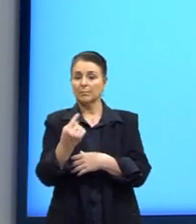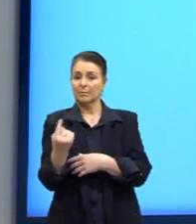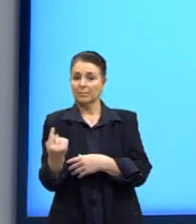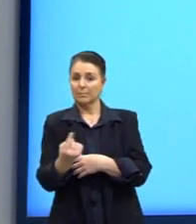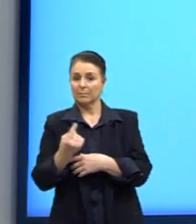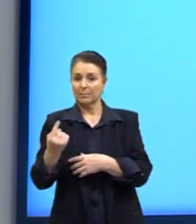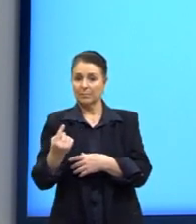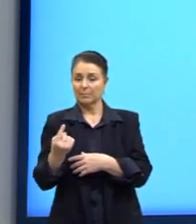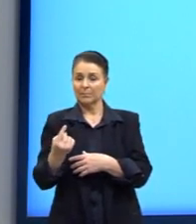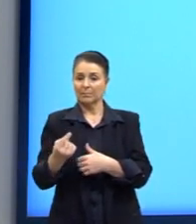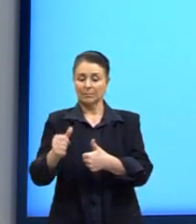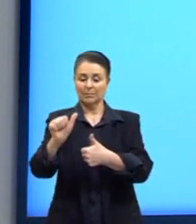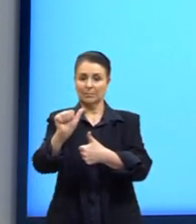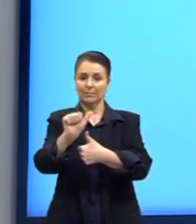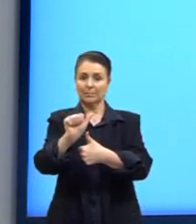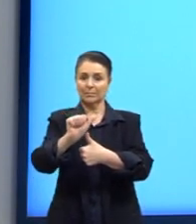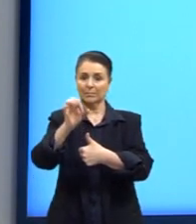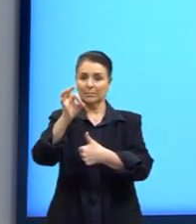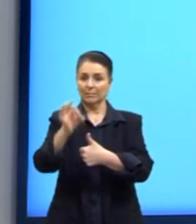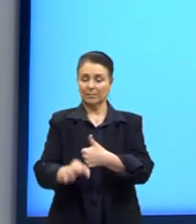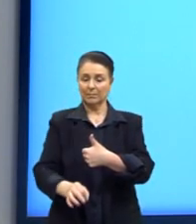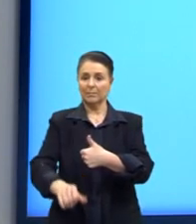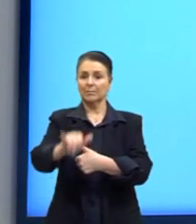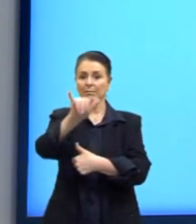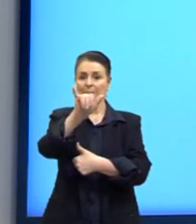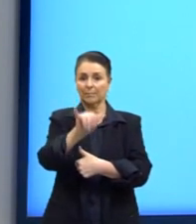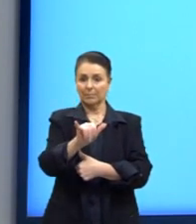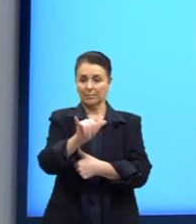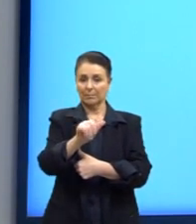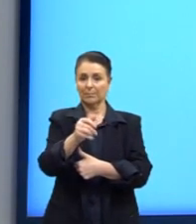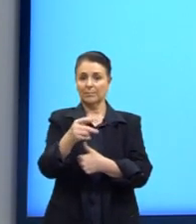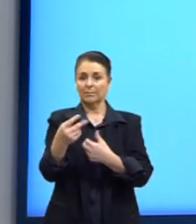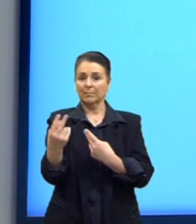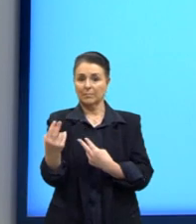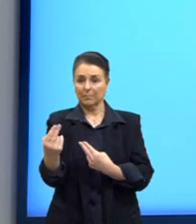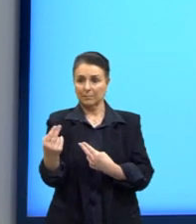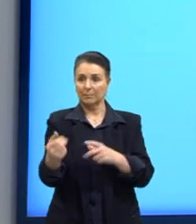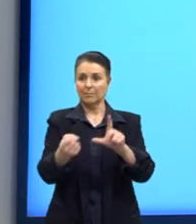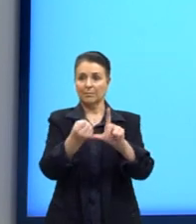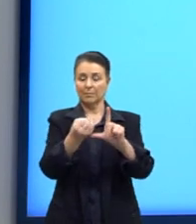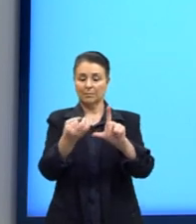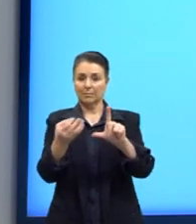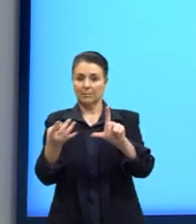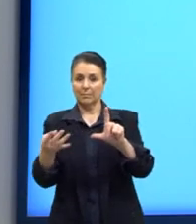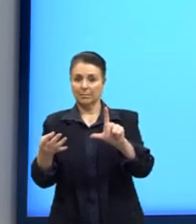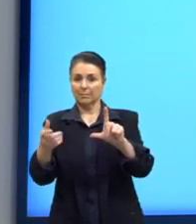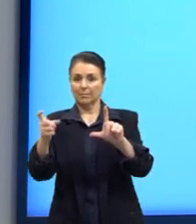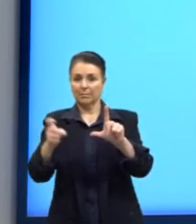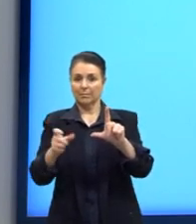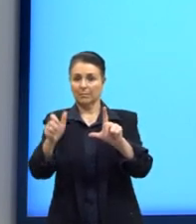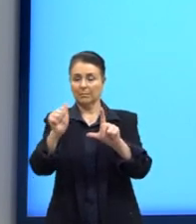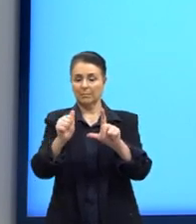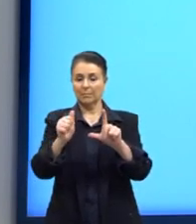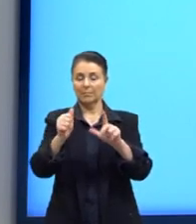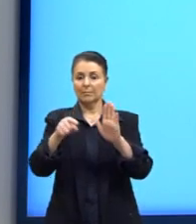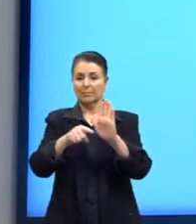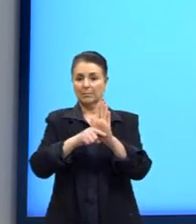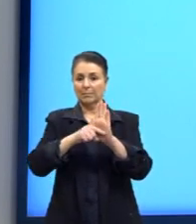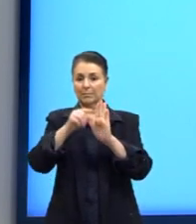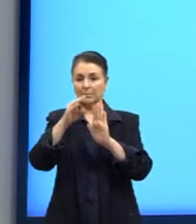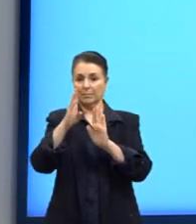seria a letra A. O y é igual ao log de a menos b vezes x. Então, apenas